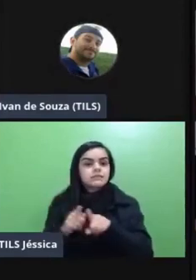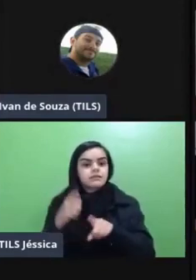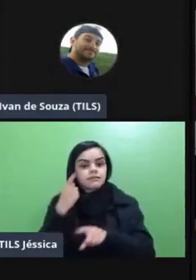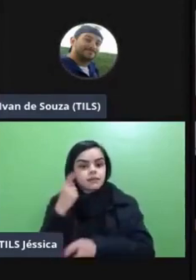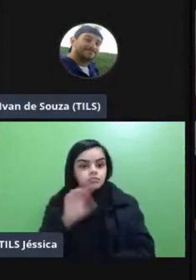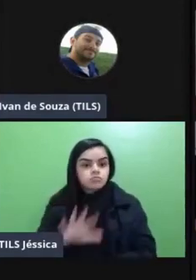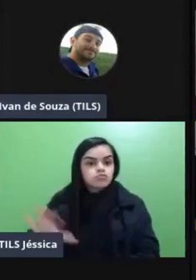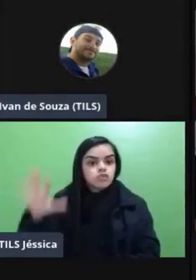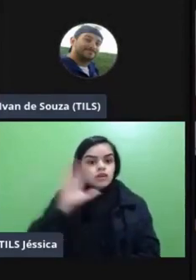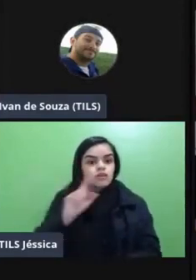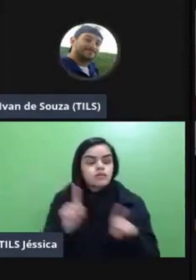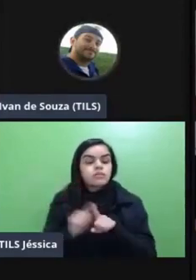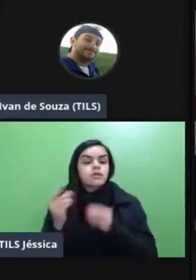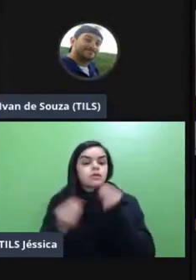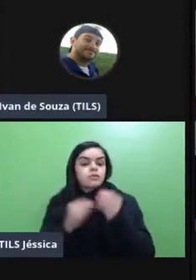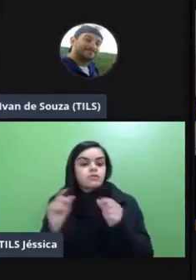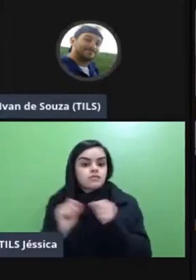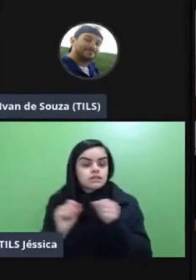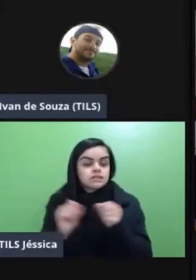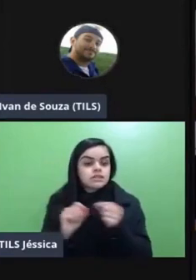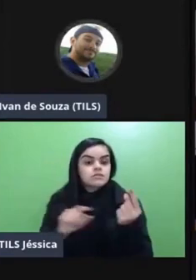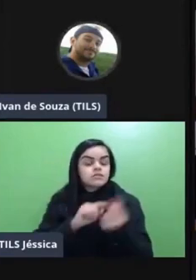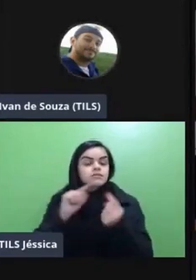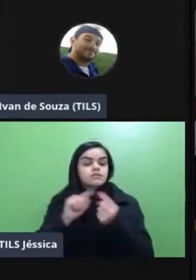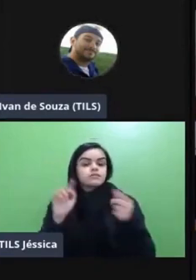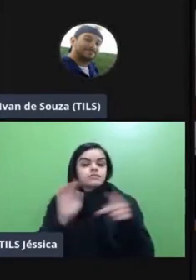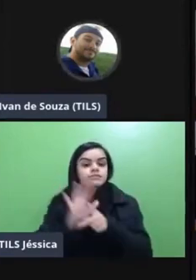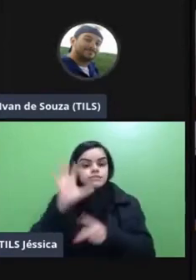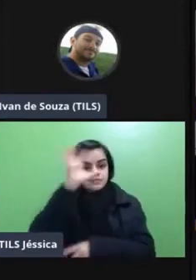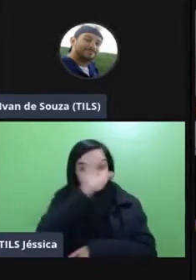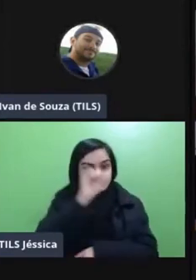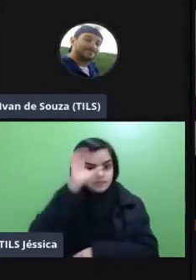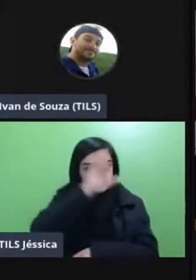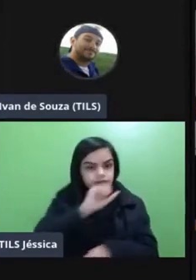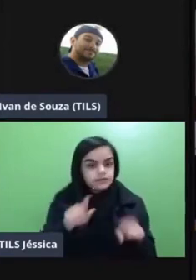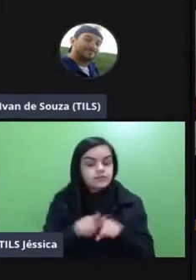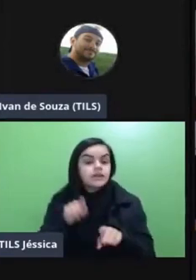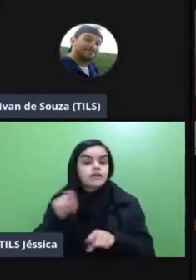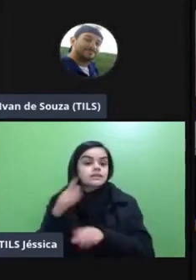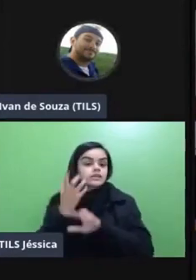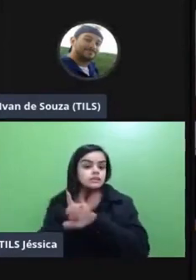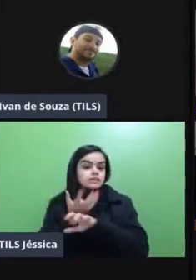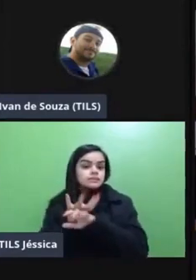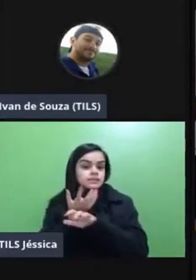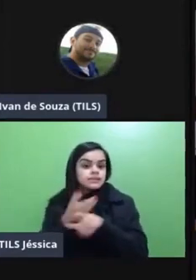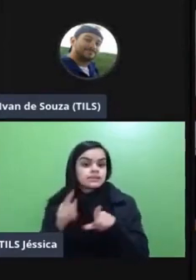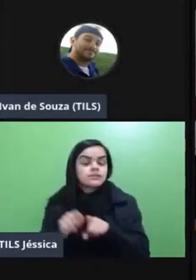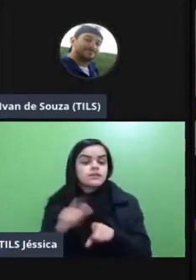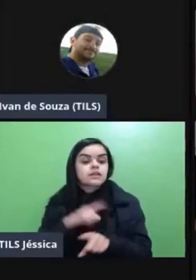disciplina e como eu vou fazê-lo a partir do meu objetivo de aprendizagem então com essa disciplina eu tenho